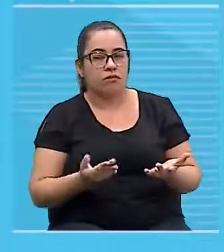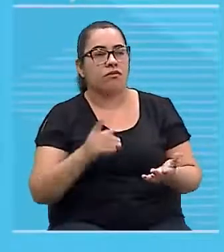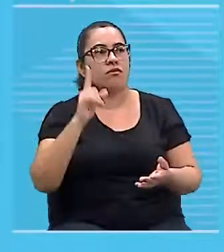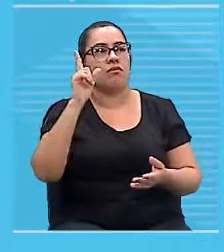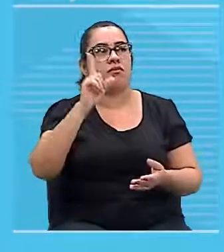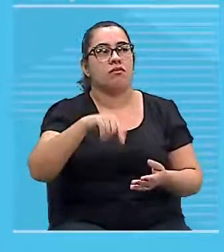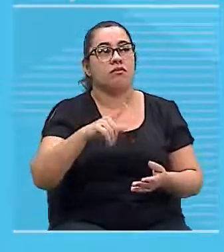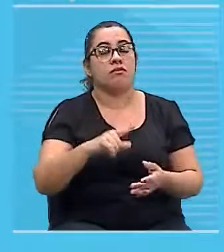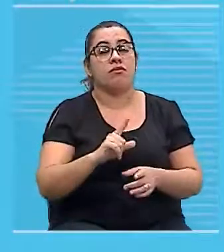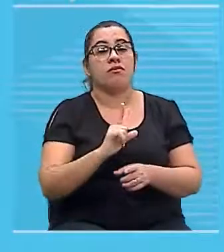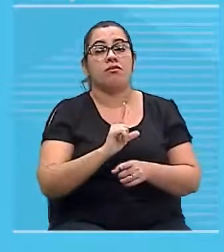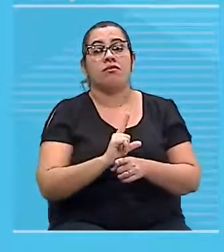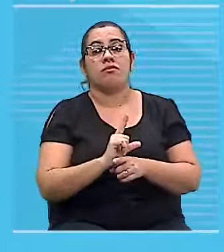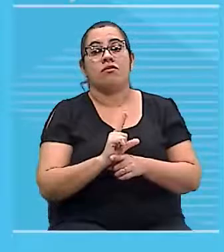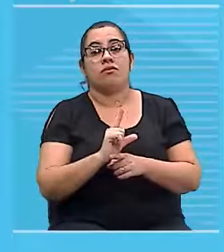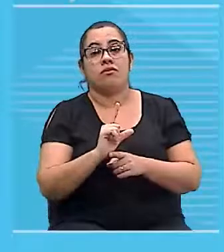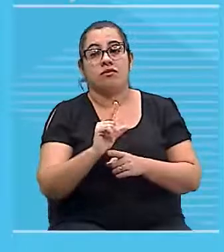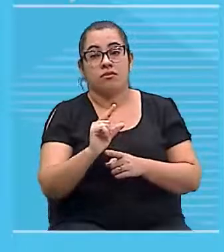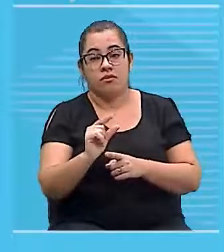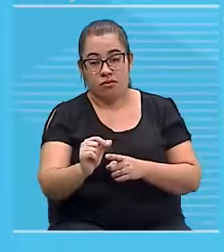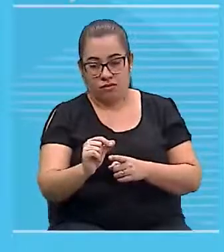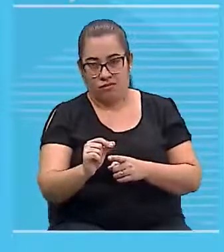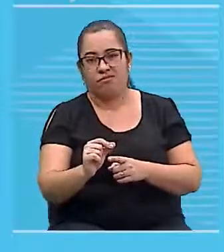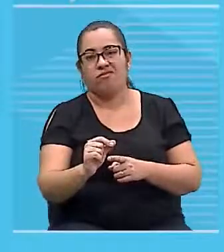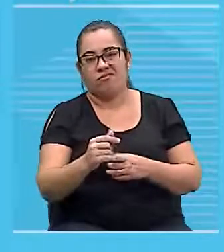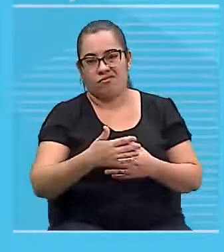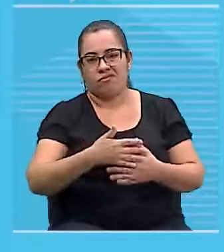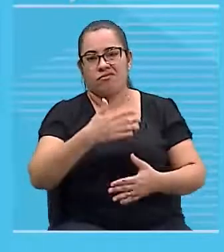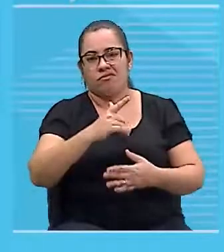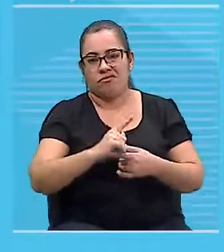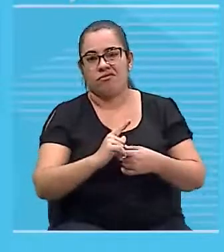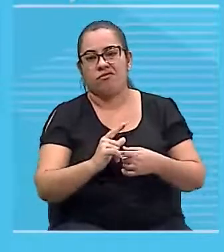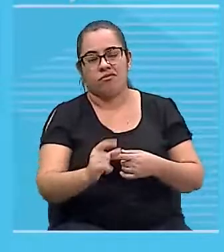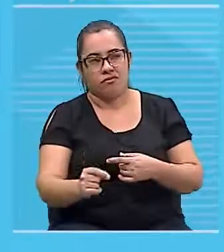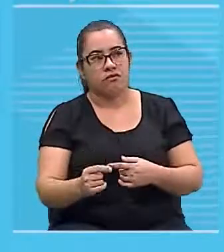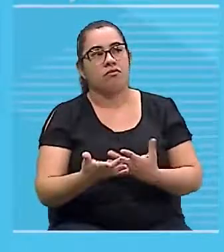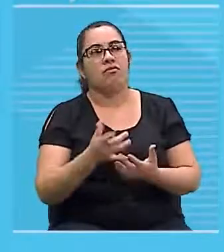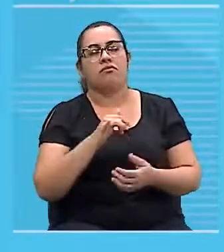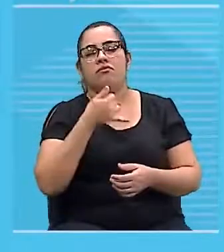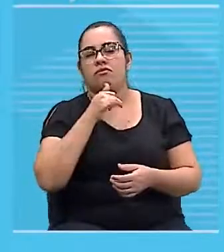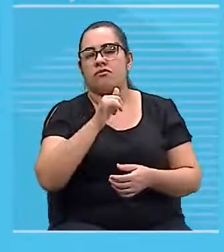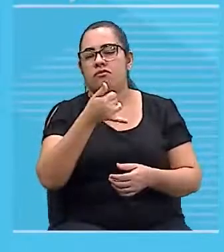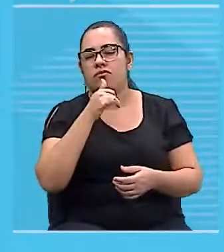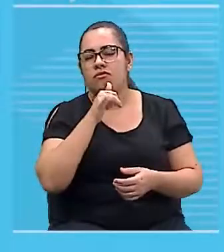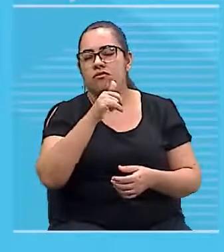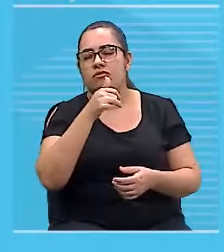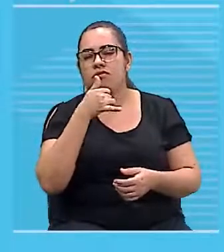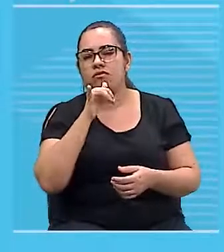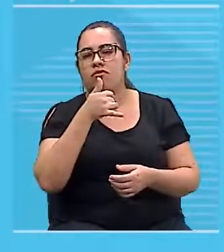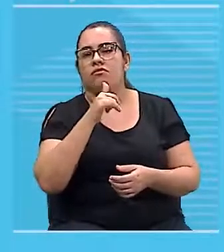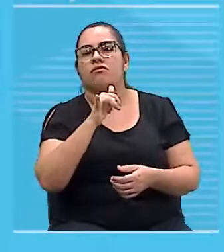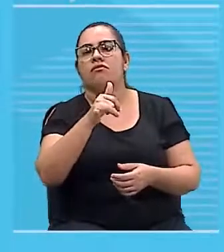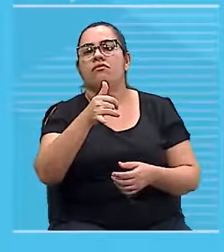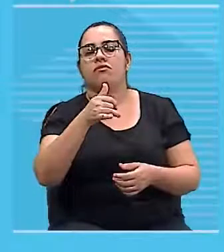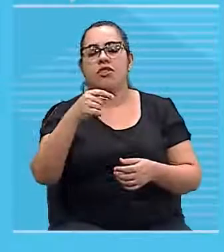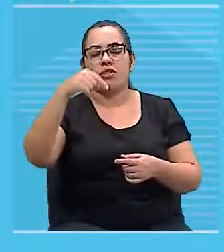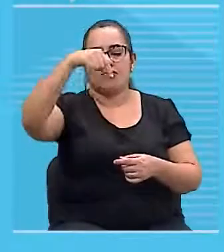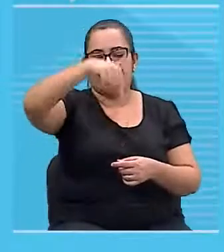porque ele está agora saindo do plano do papel e a corrente elétrica está para baixo.